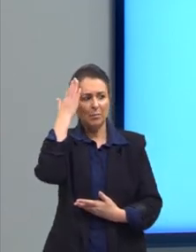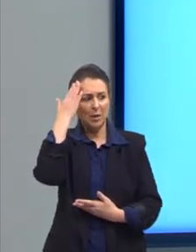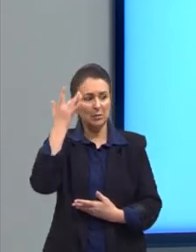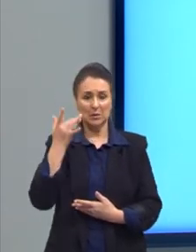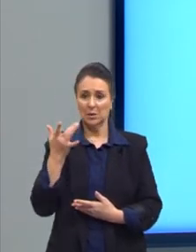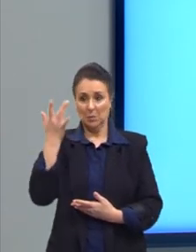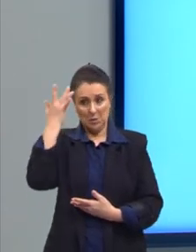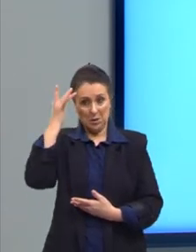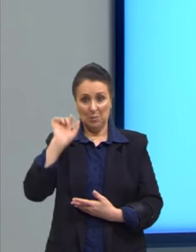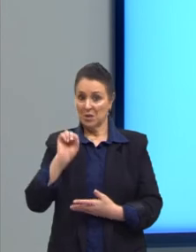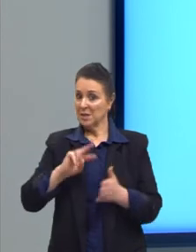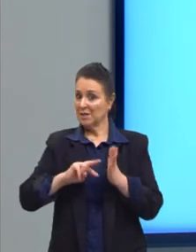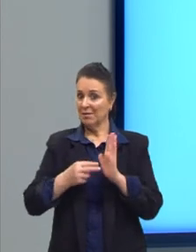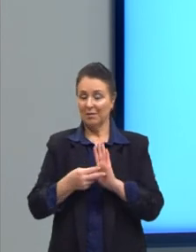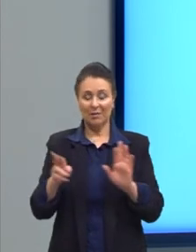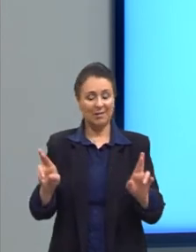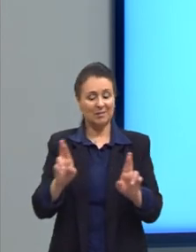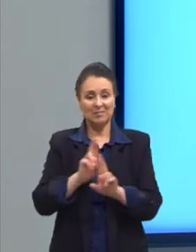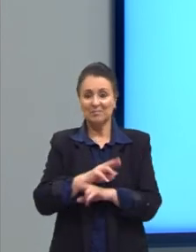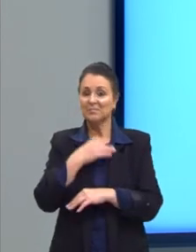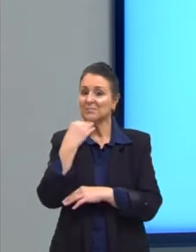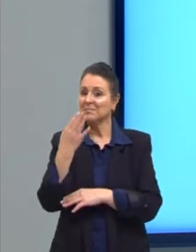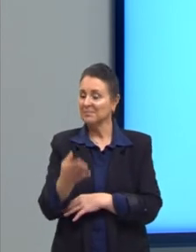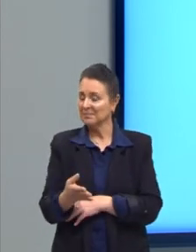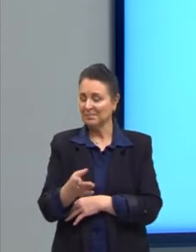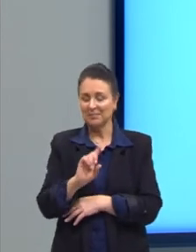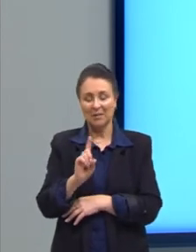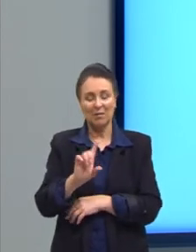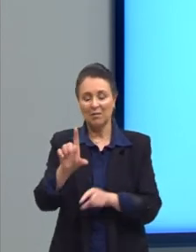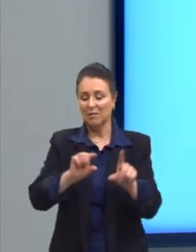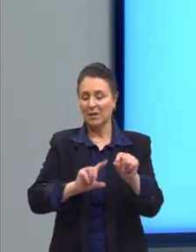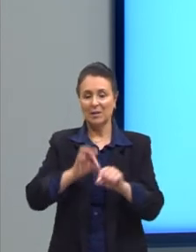saber o que é cada relação, não tem como acertar, né?